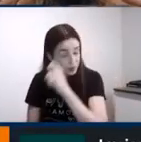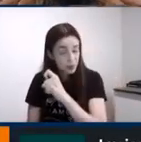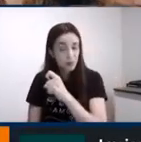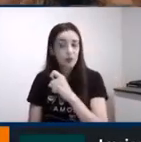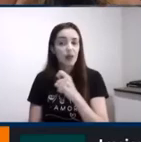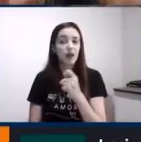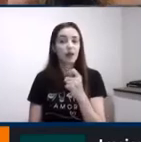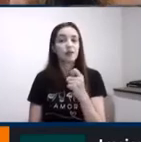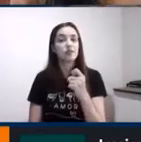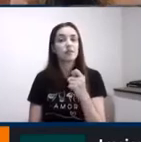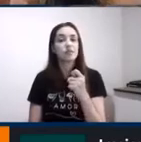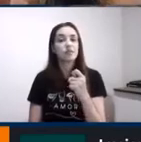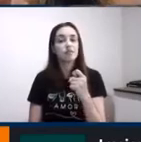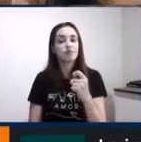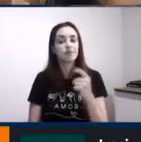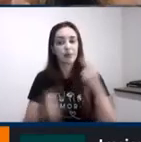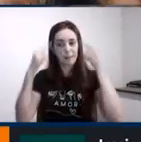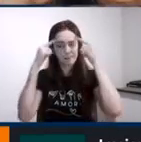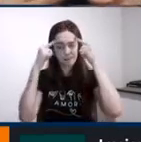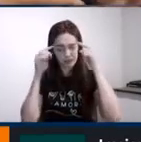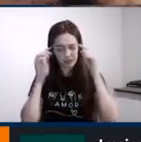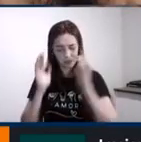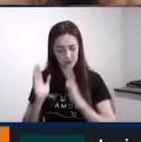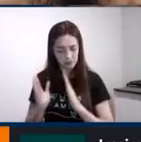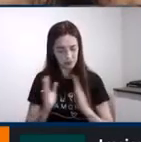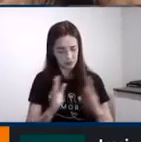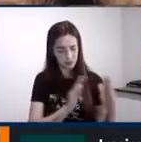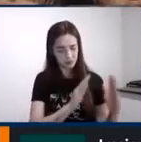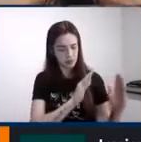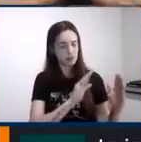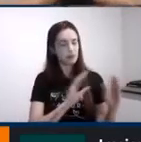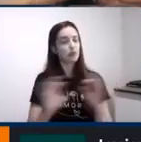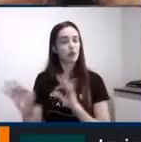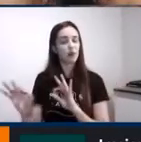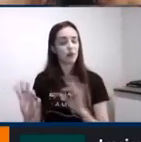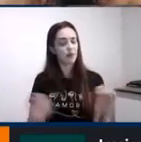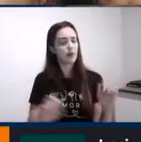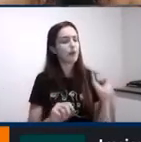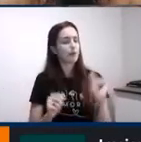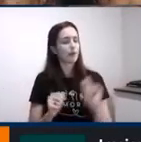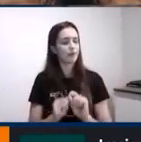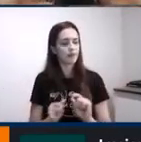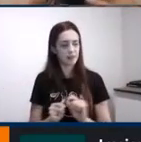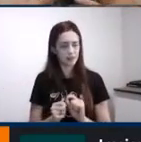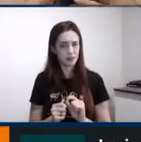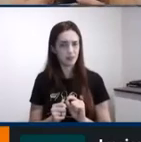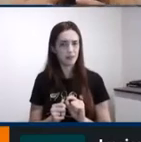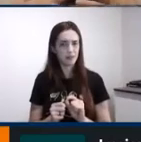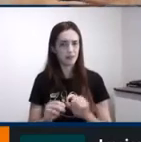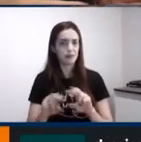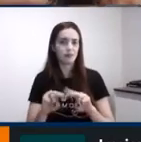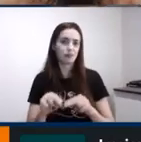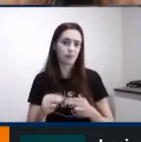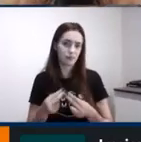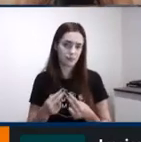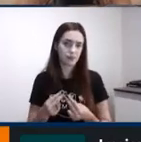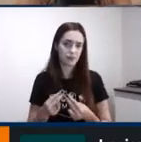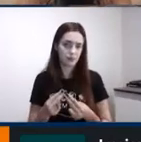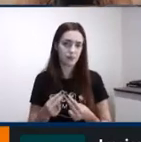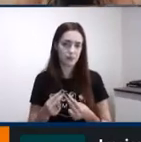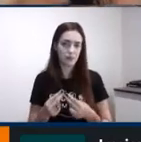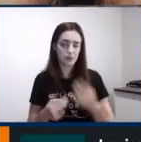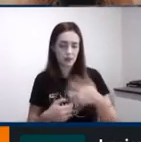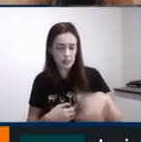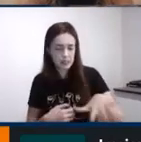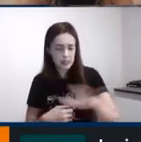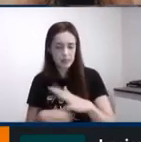o meu pensamento na organização do ambiente e na organização do espaço